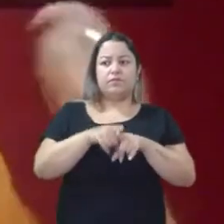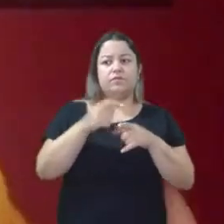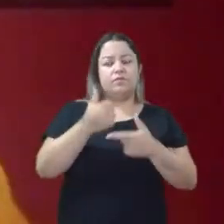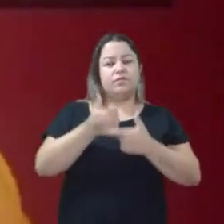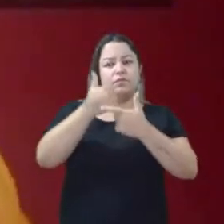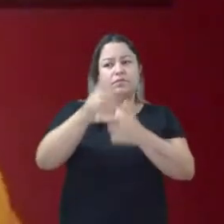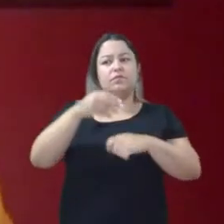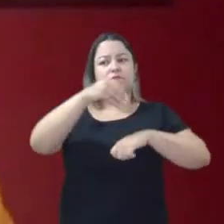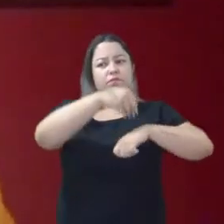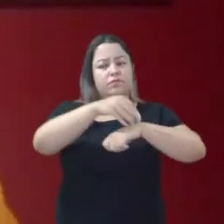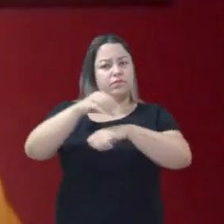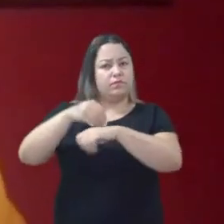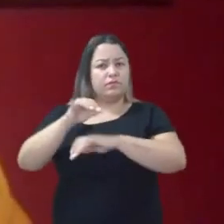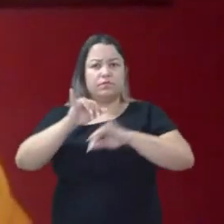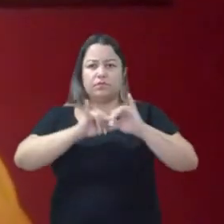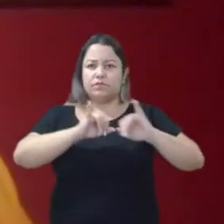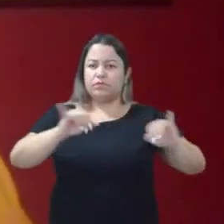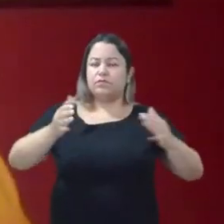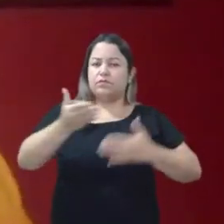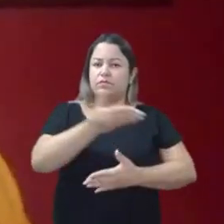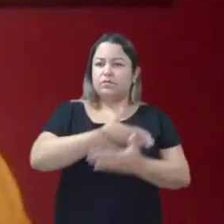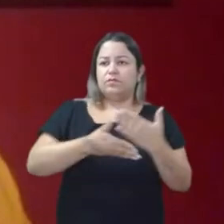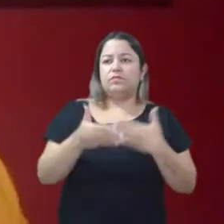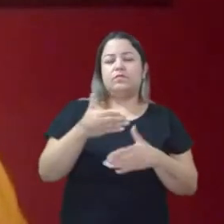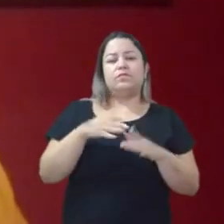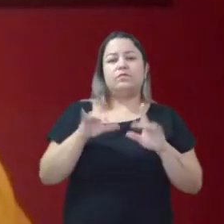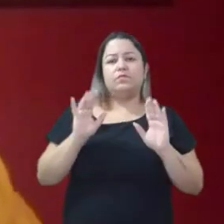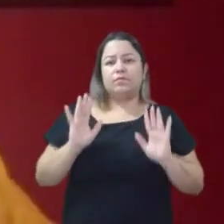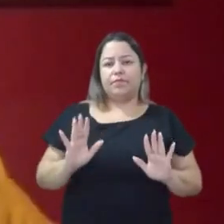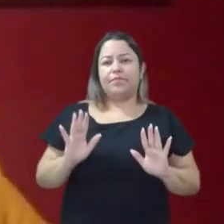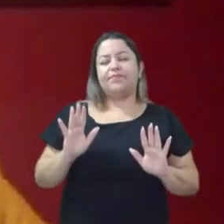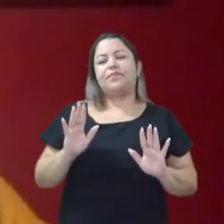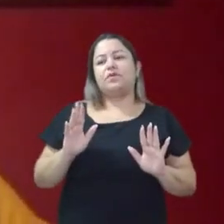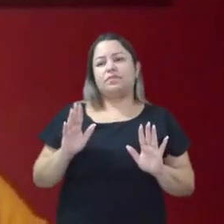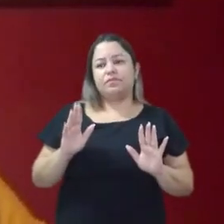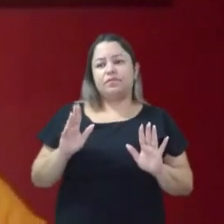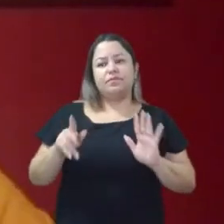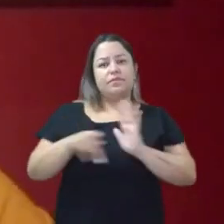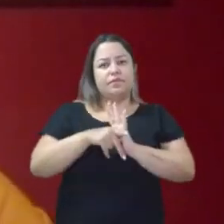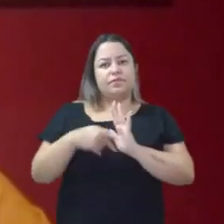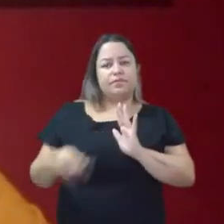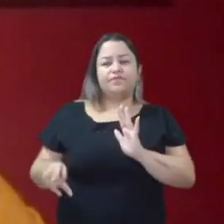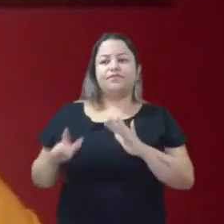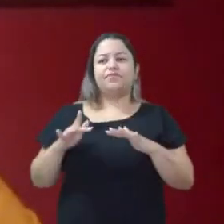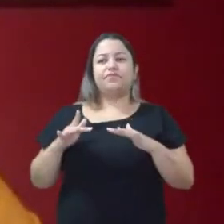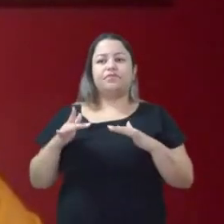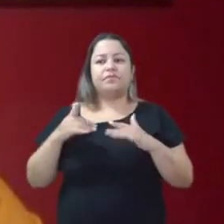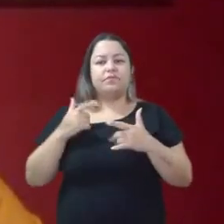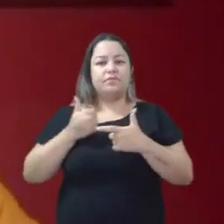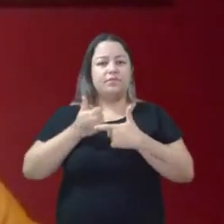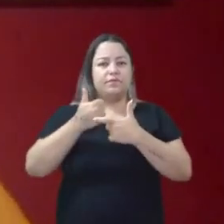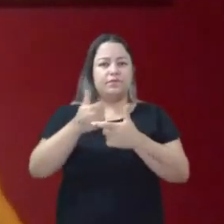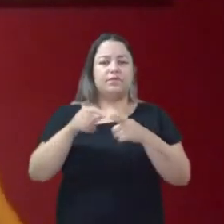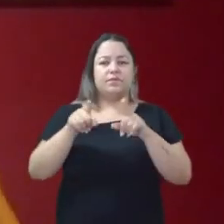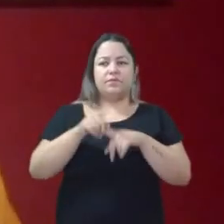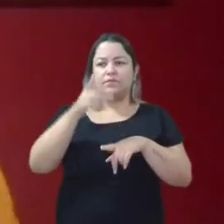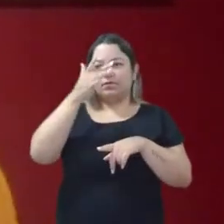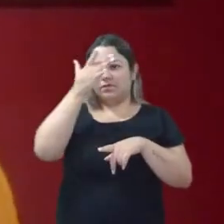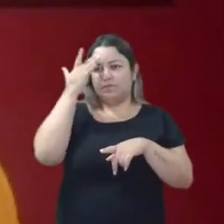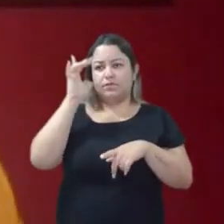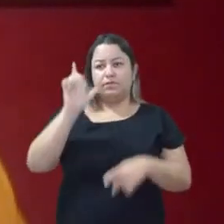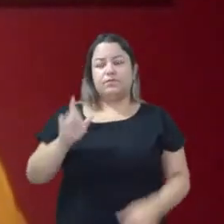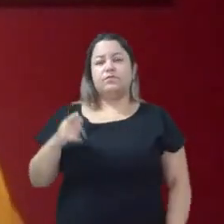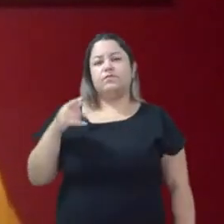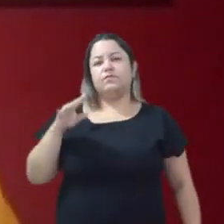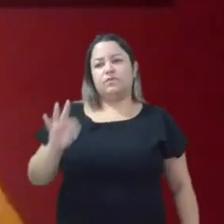comentar, compartilhar, divulgar. Olha esse dado que o Tiago trouxe dos próprios seguidores do perfil do PT no